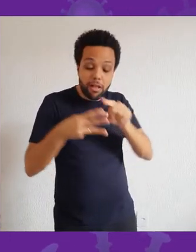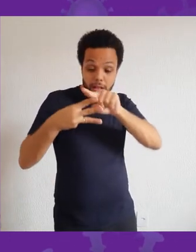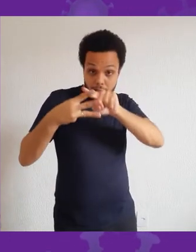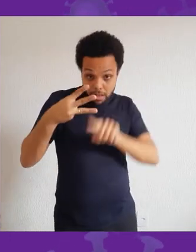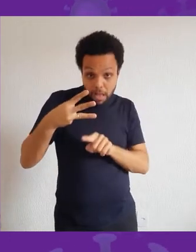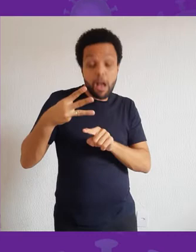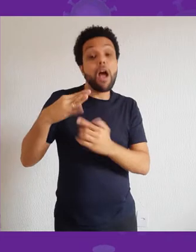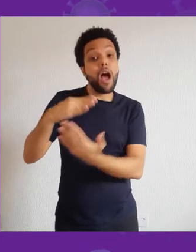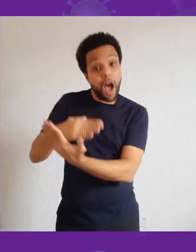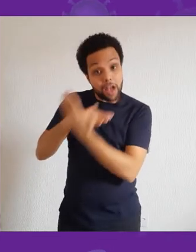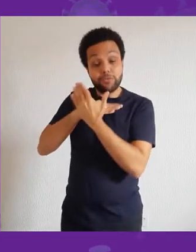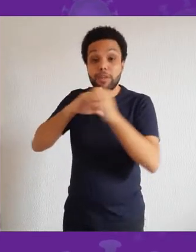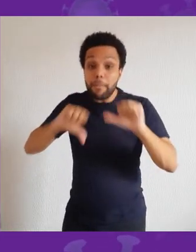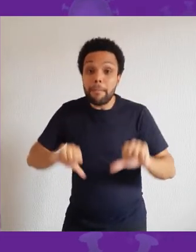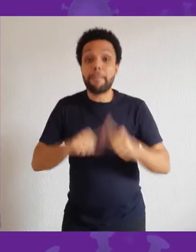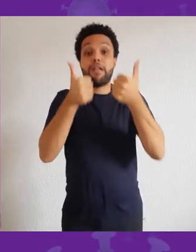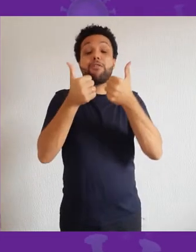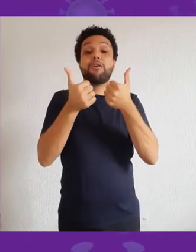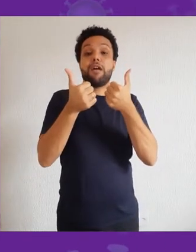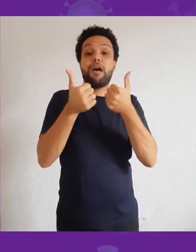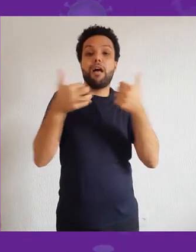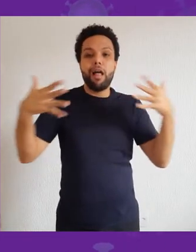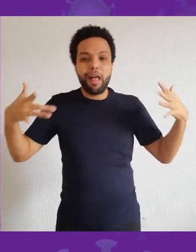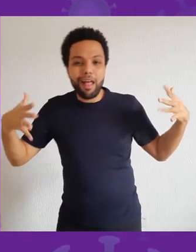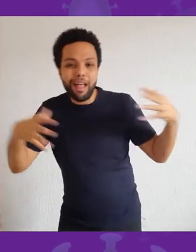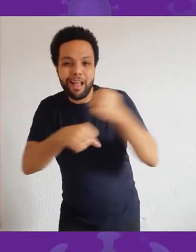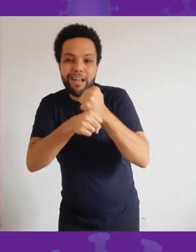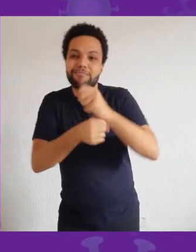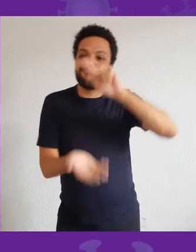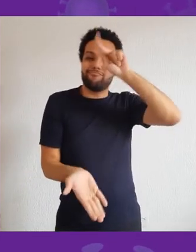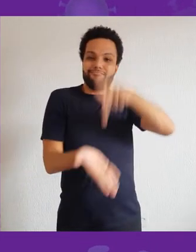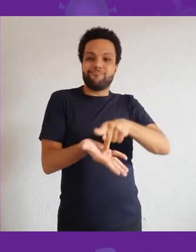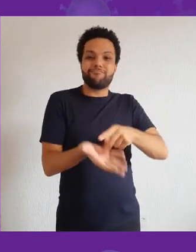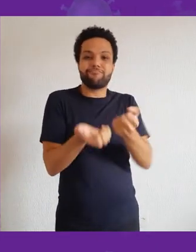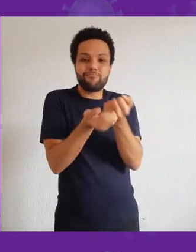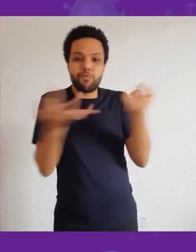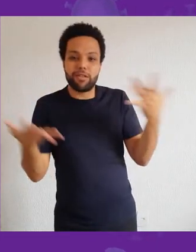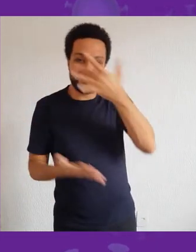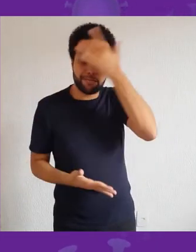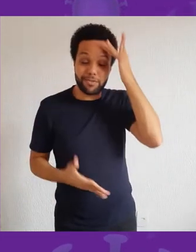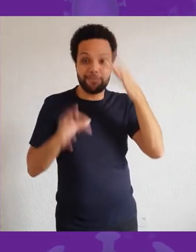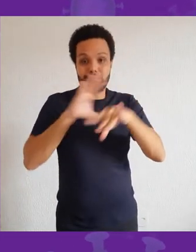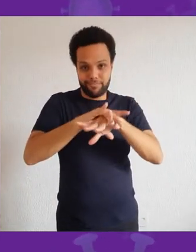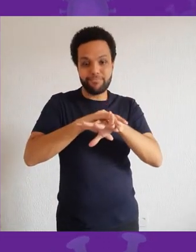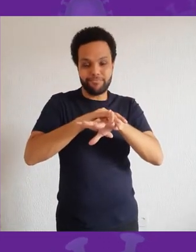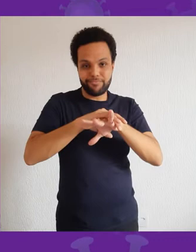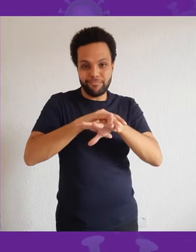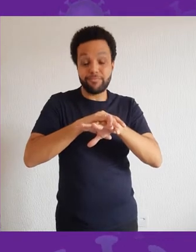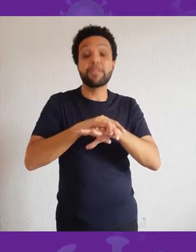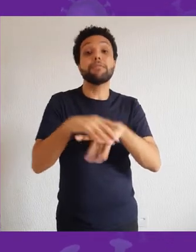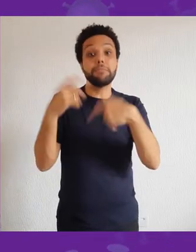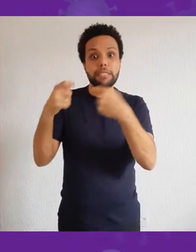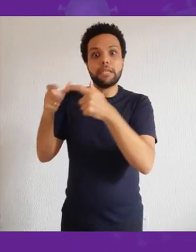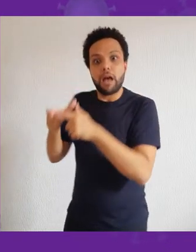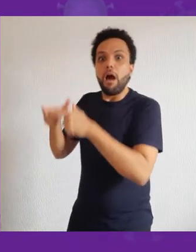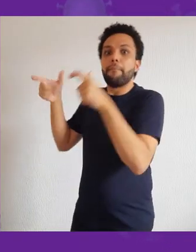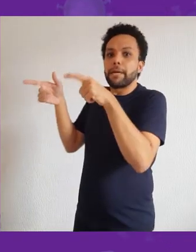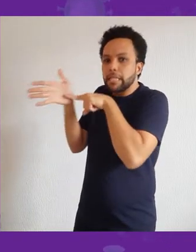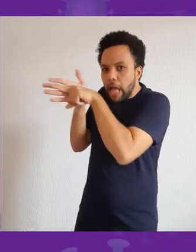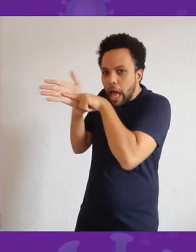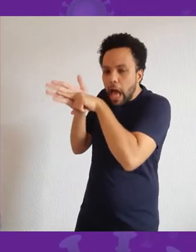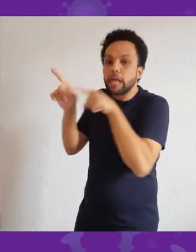mas são estratégias alternativas que a gente tem tentado trabalhar com elas no sentido de superar a dificuldade